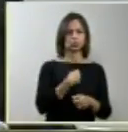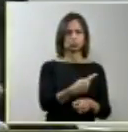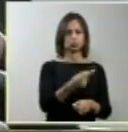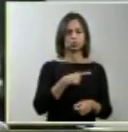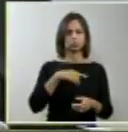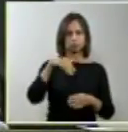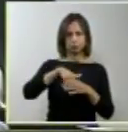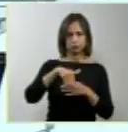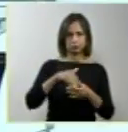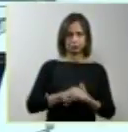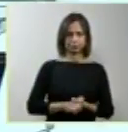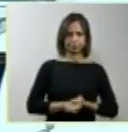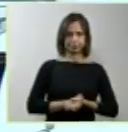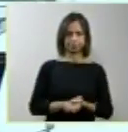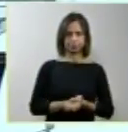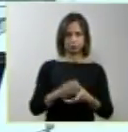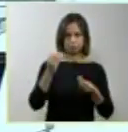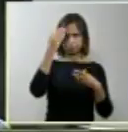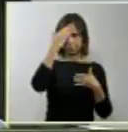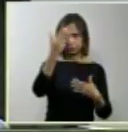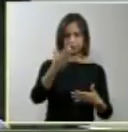a matéria. Muito obrigada.